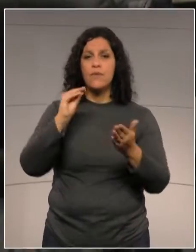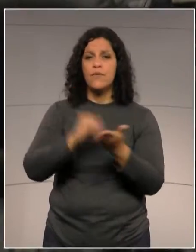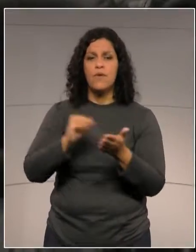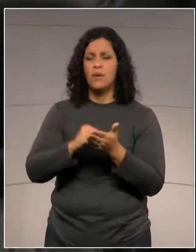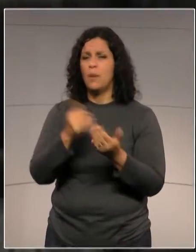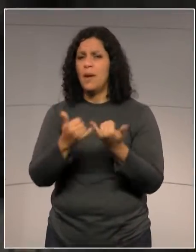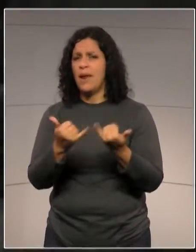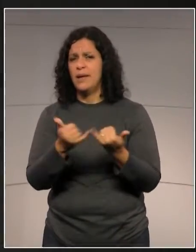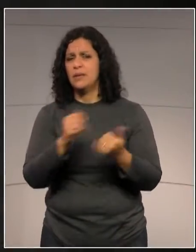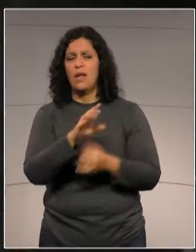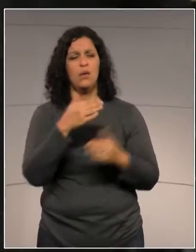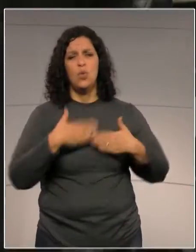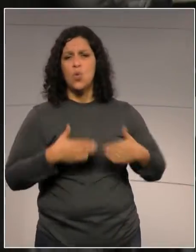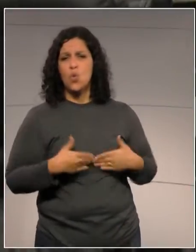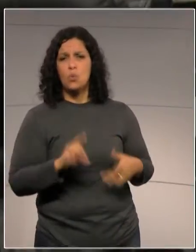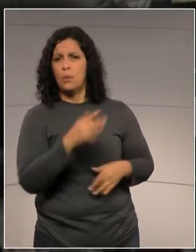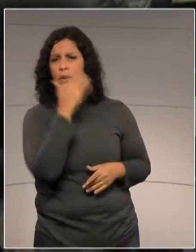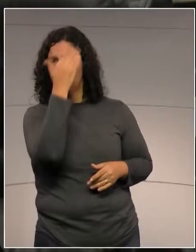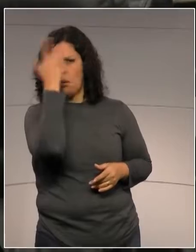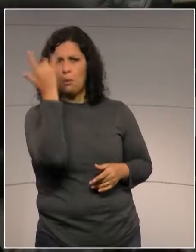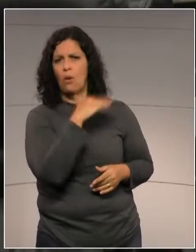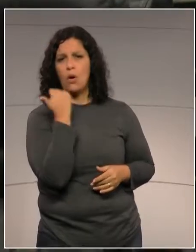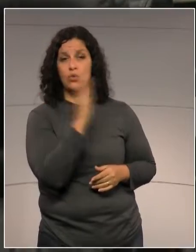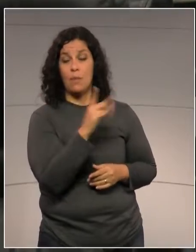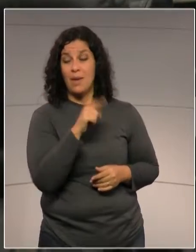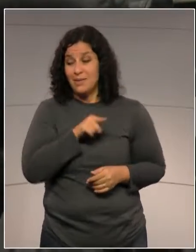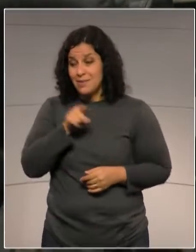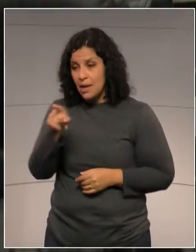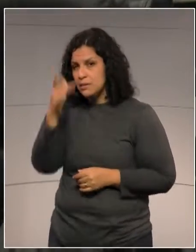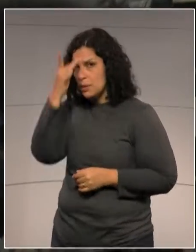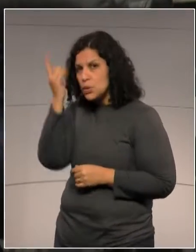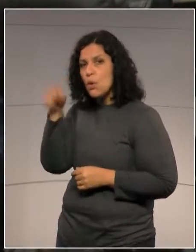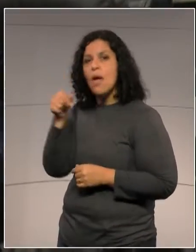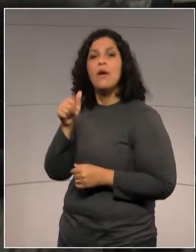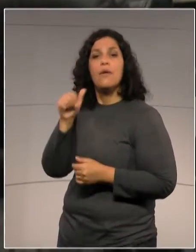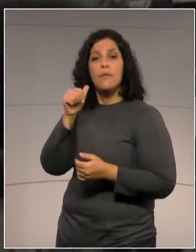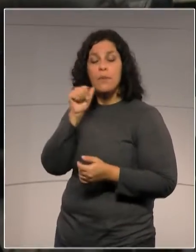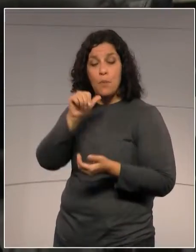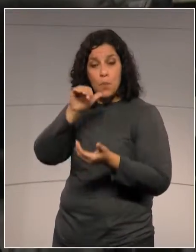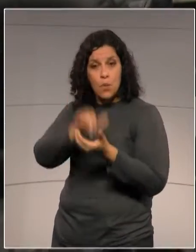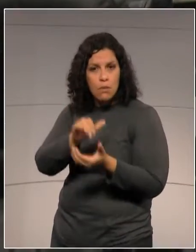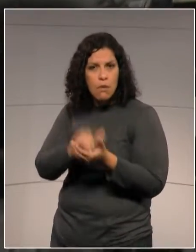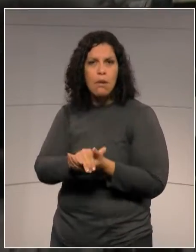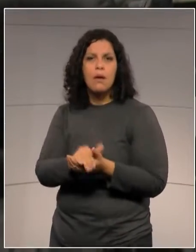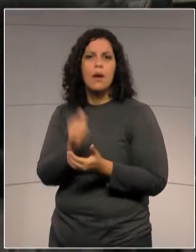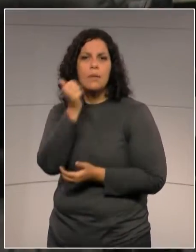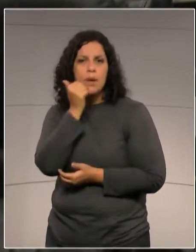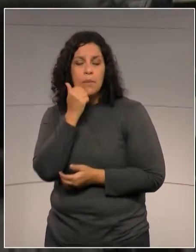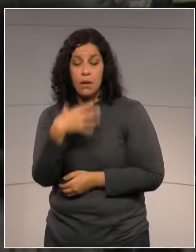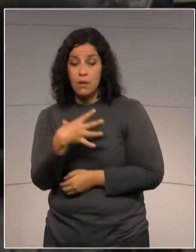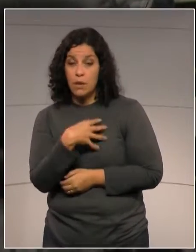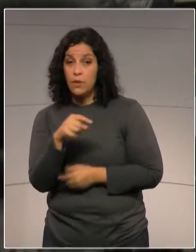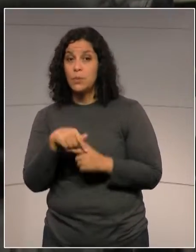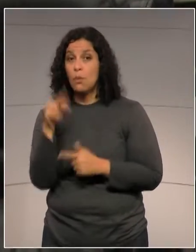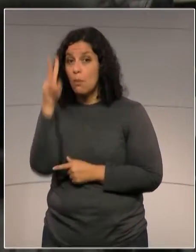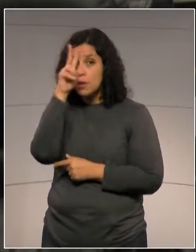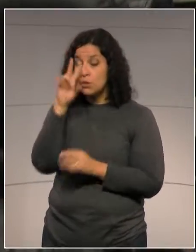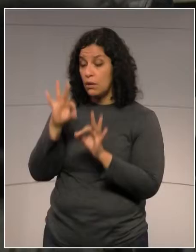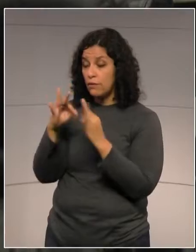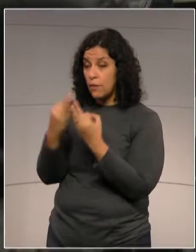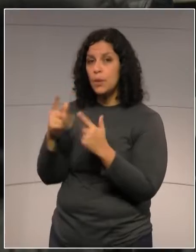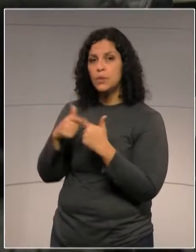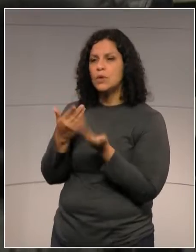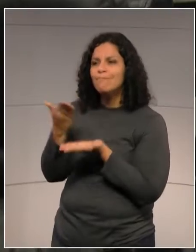de um corpo, mas para a pessoa que vai fazer o reconhecimento é um filho, é um esposo, é uma história que tem ali. Então, esse tratamento